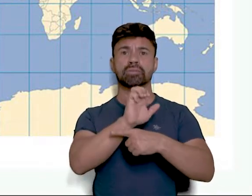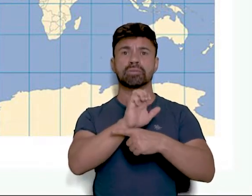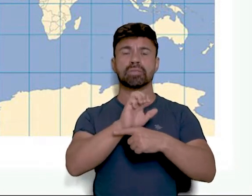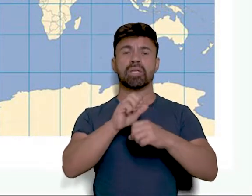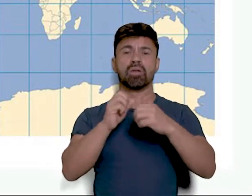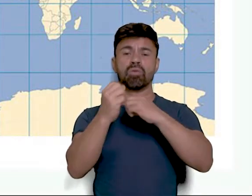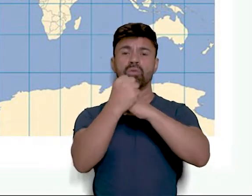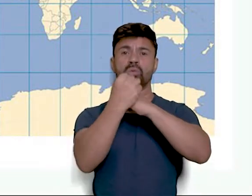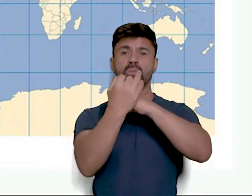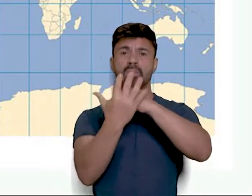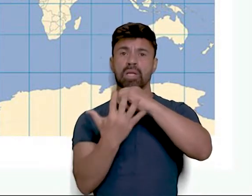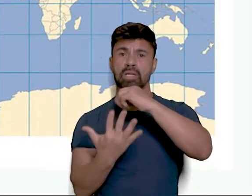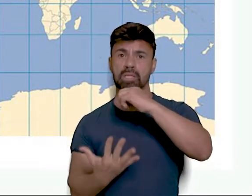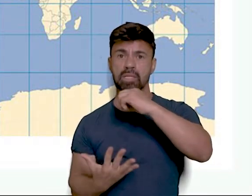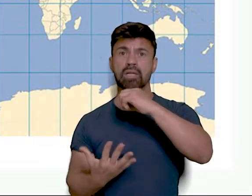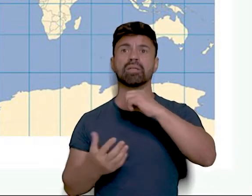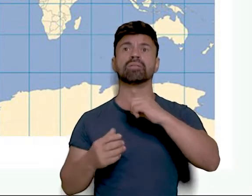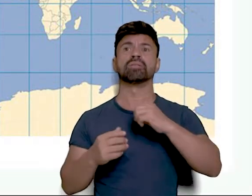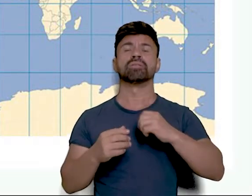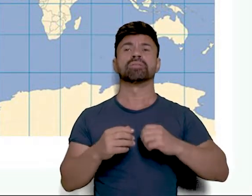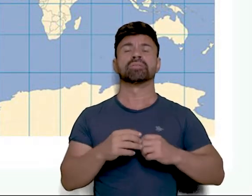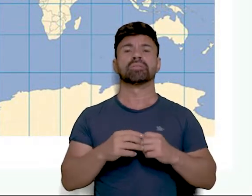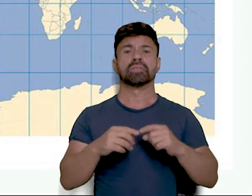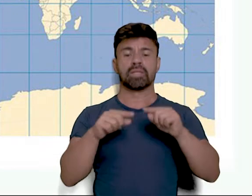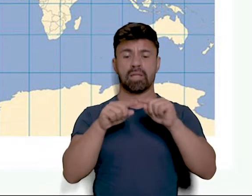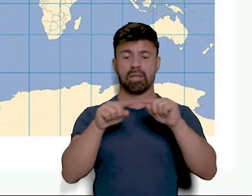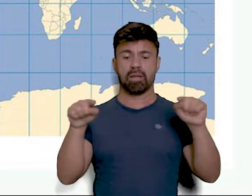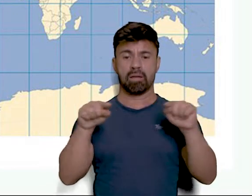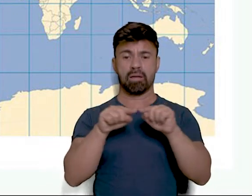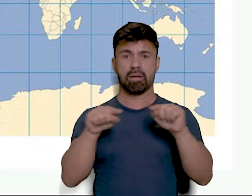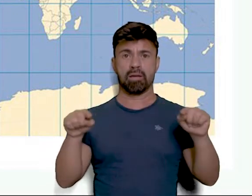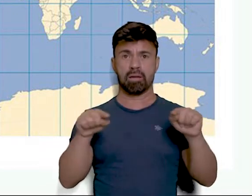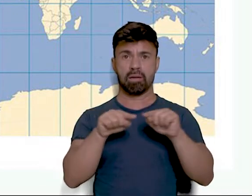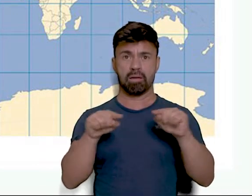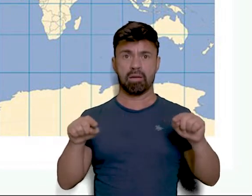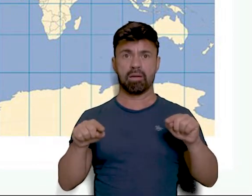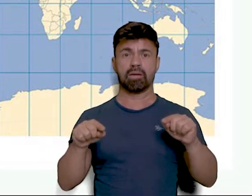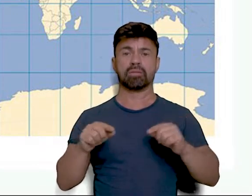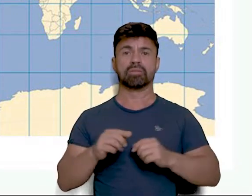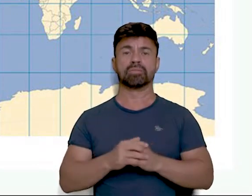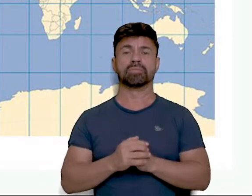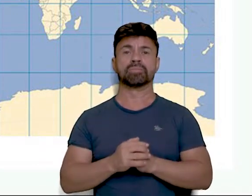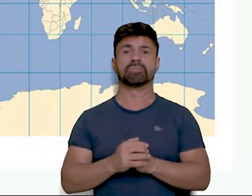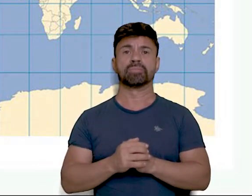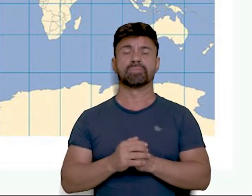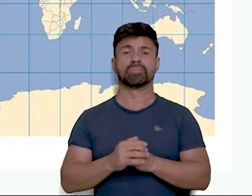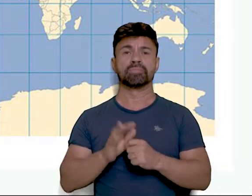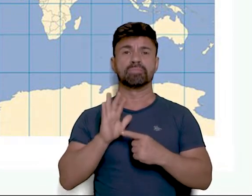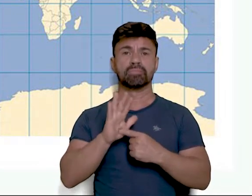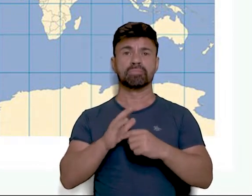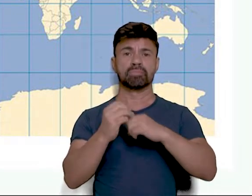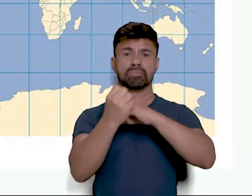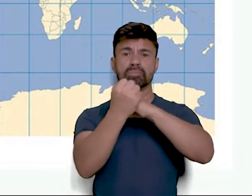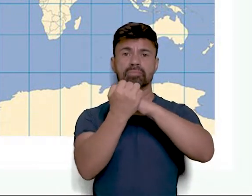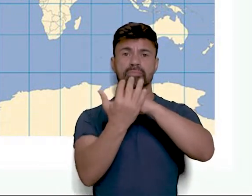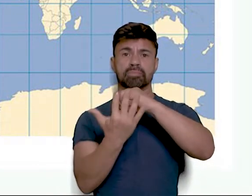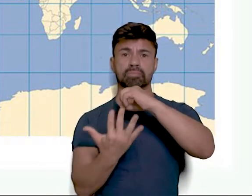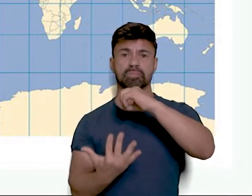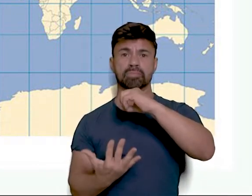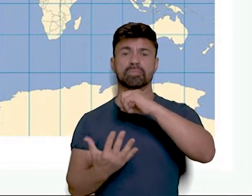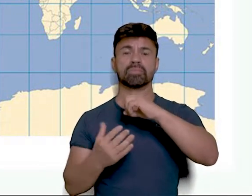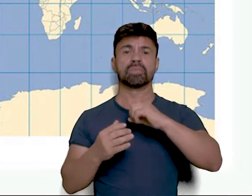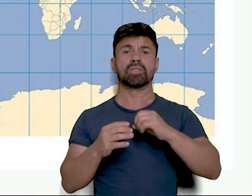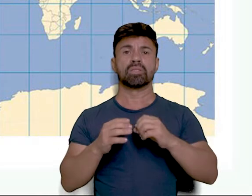paralelas, são linhas retas que se cortam em ângulos retos e correspondem a tipo cilíndrico,